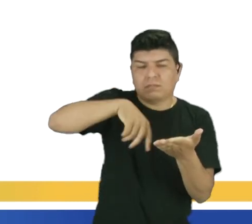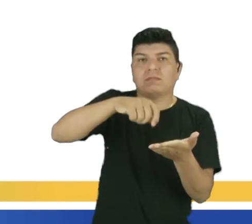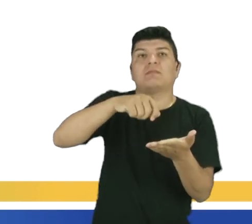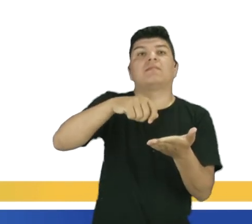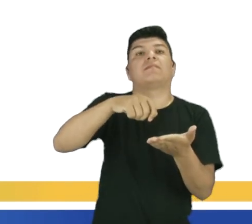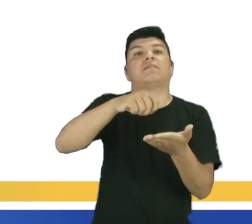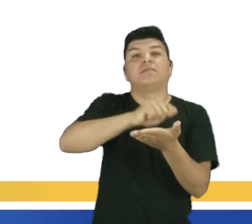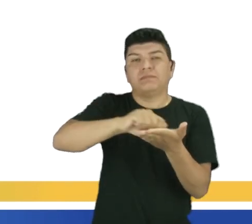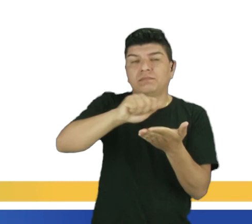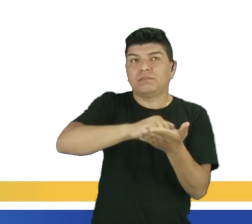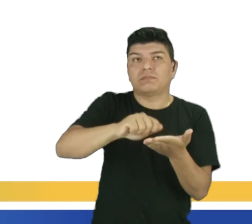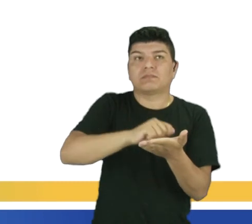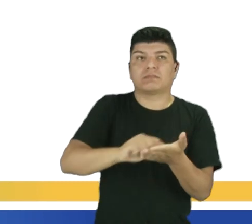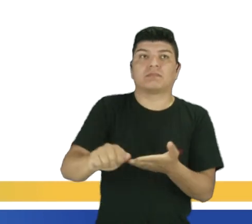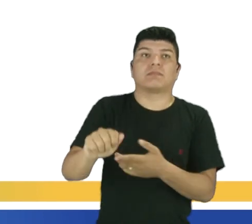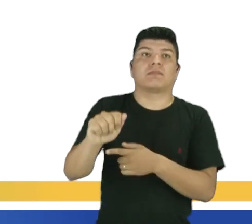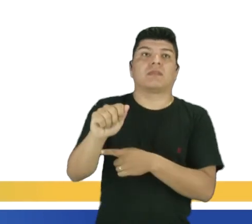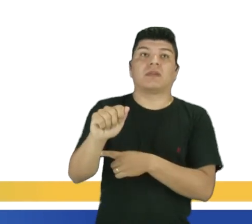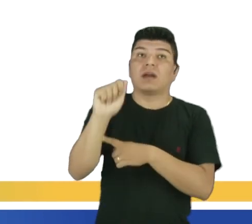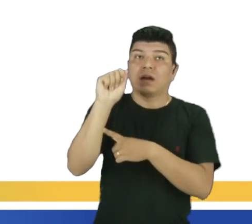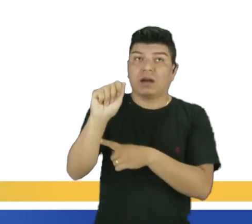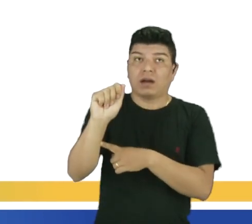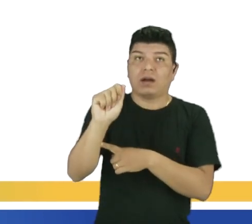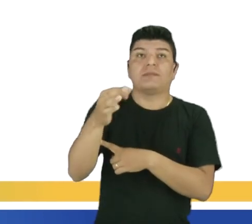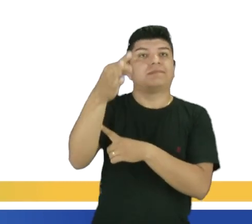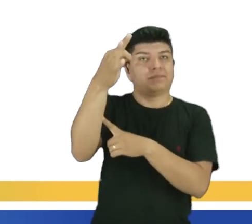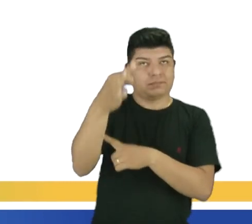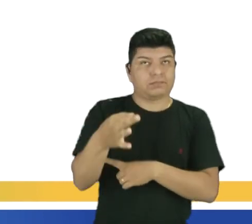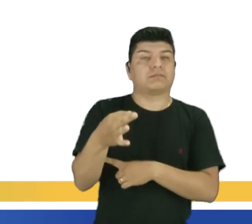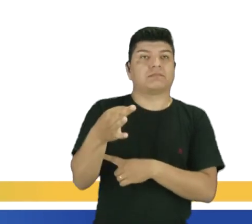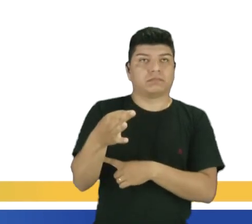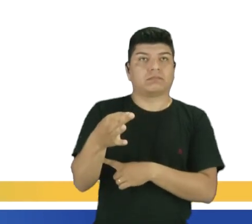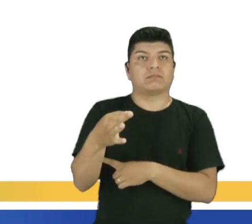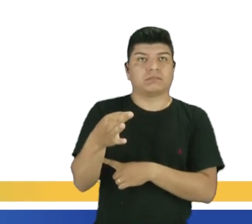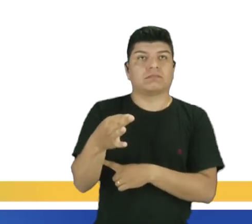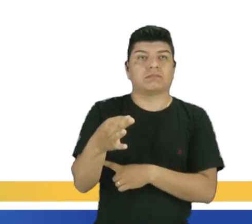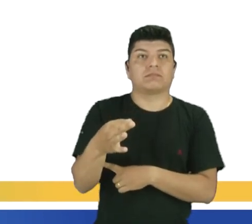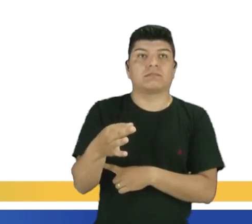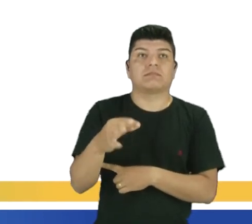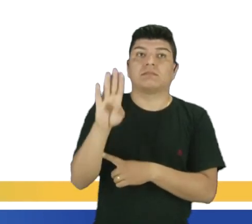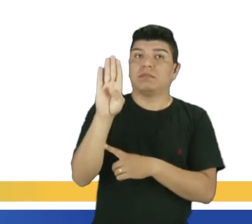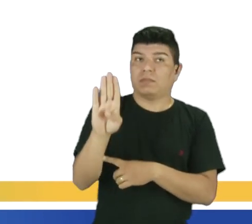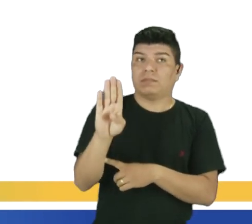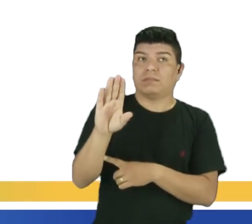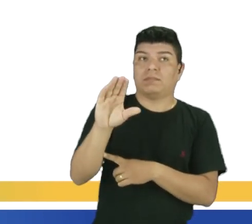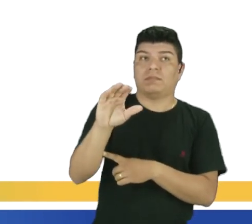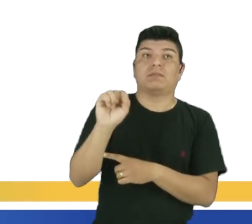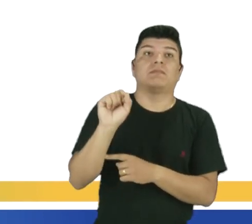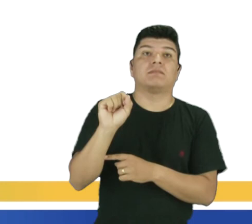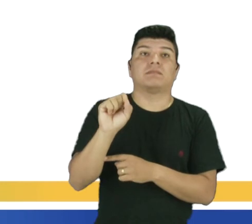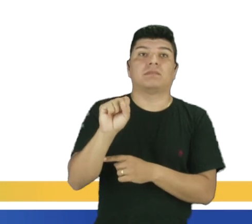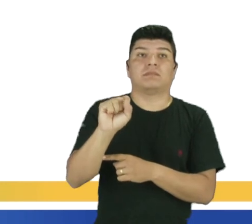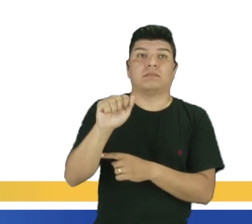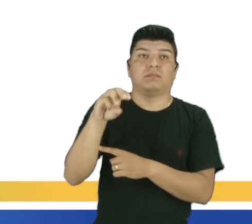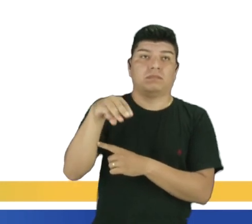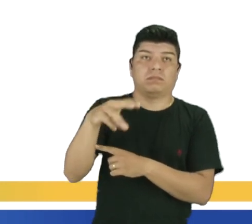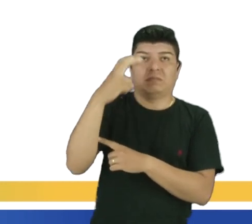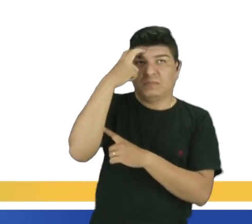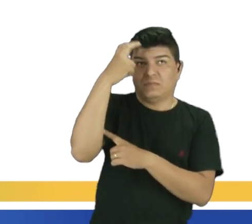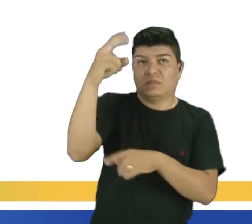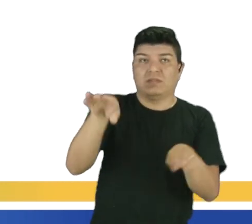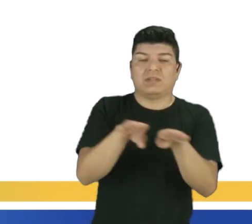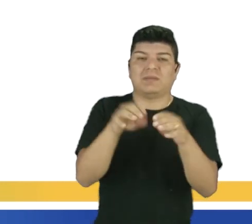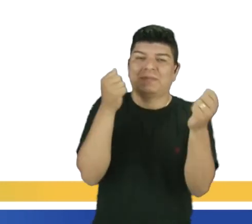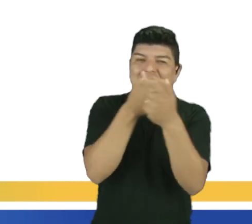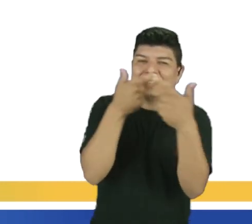Tá, né, neither, o complemento dele é nor. A letra B, son is both intelligent as,